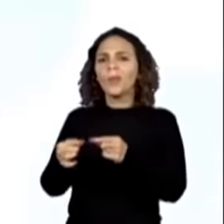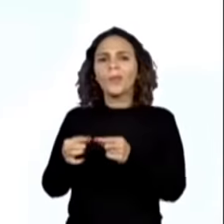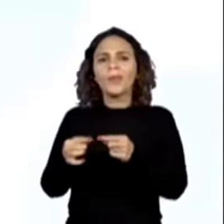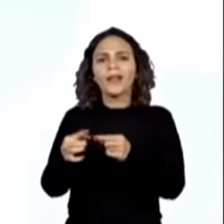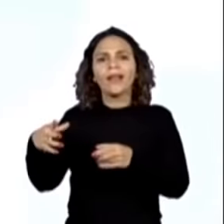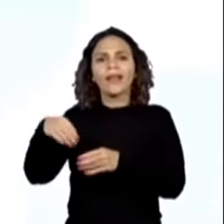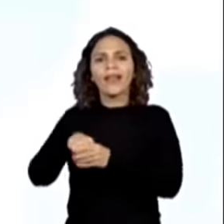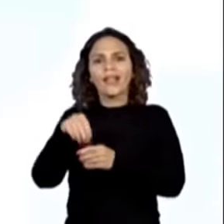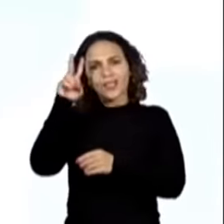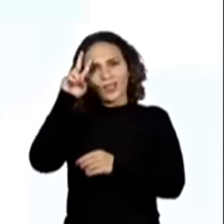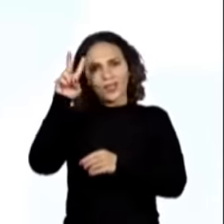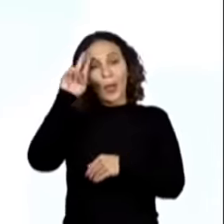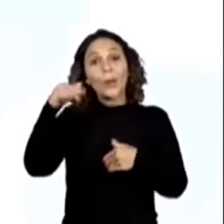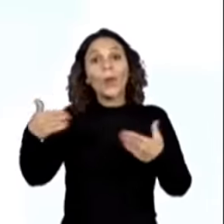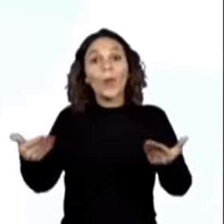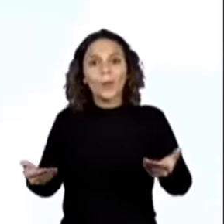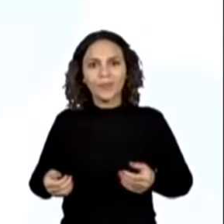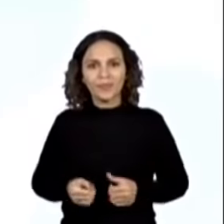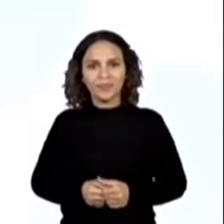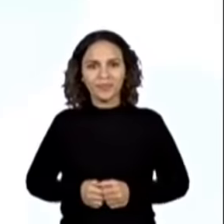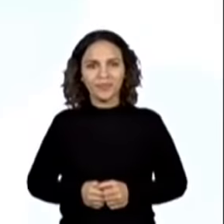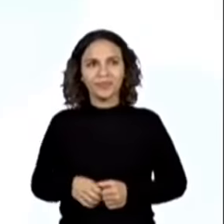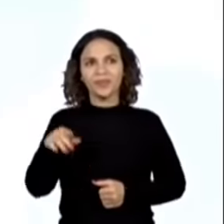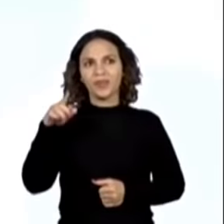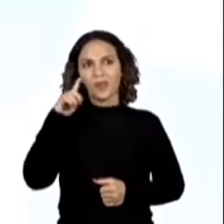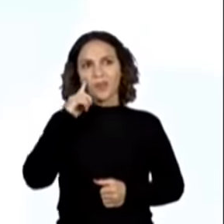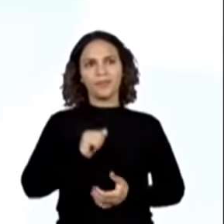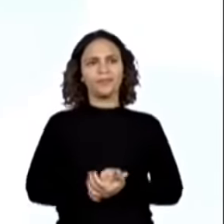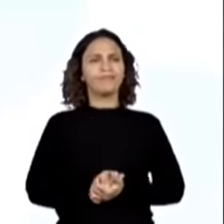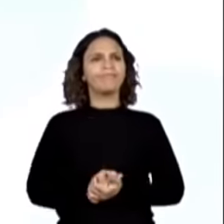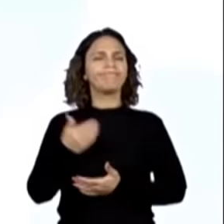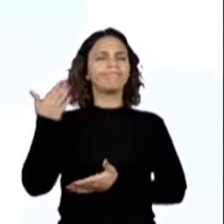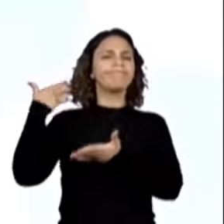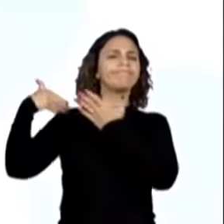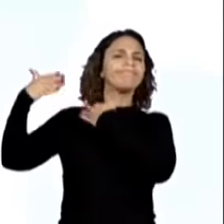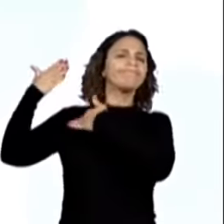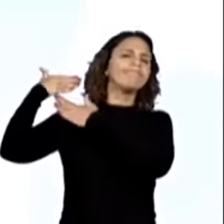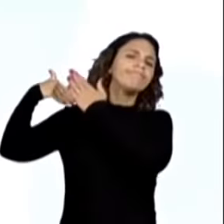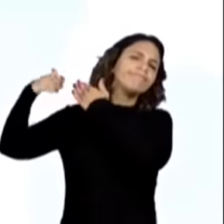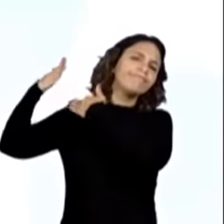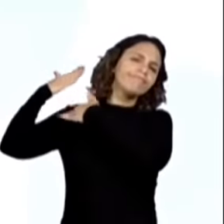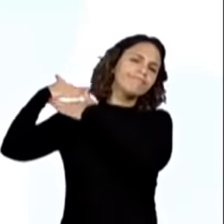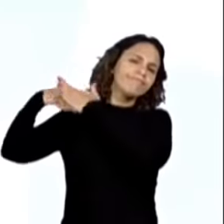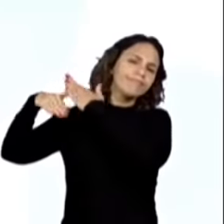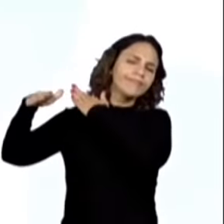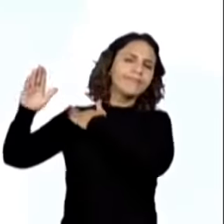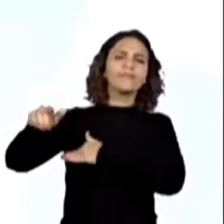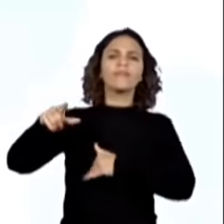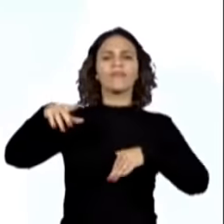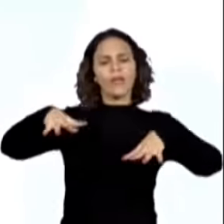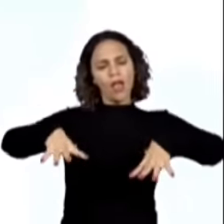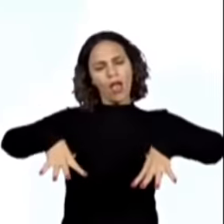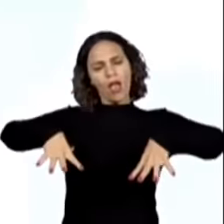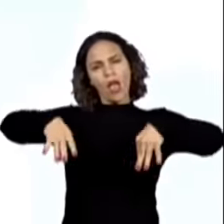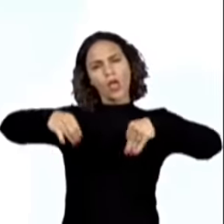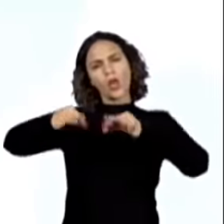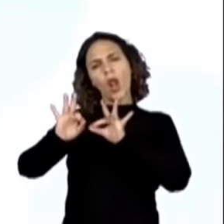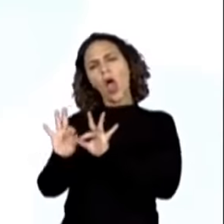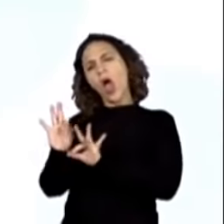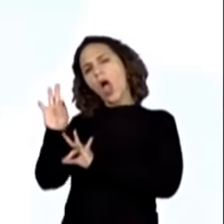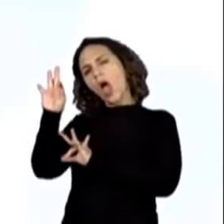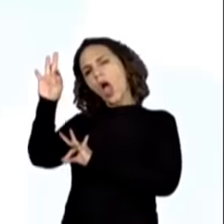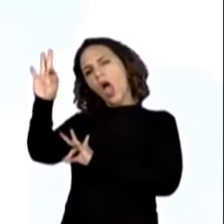fazem parte. Letra A. Um dia, a rainha de um reino bem distante